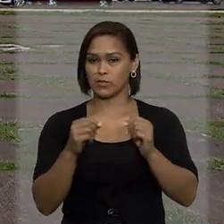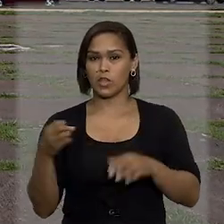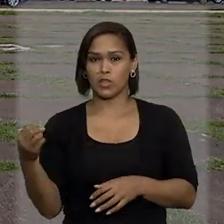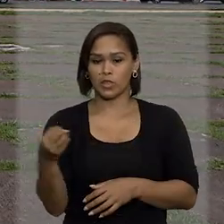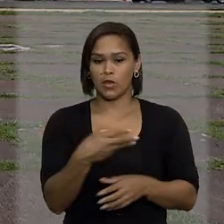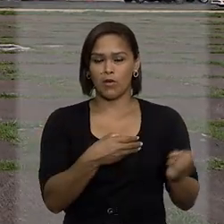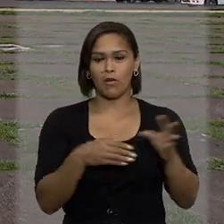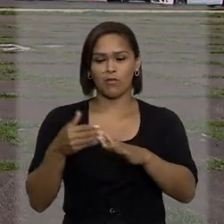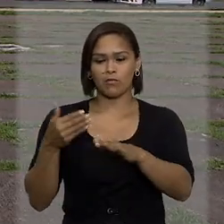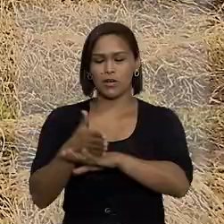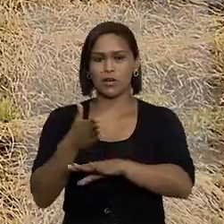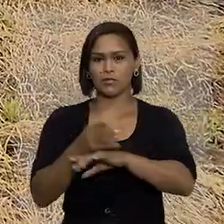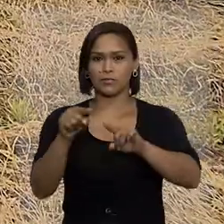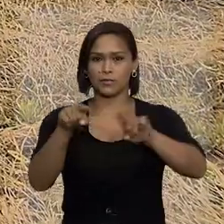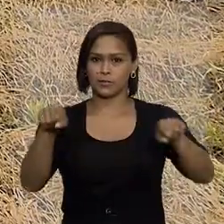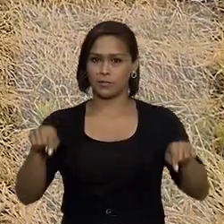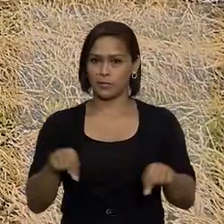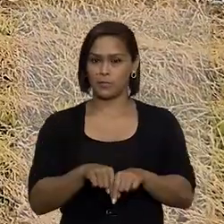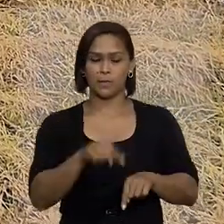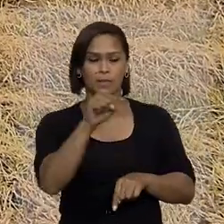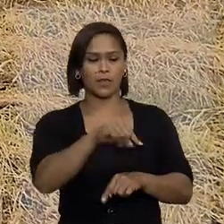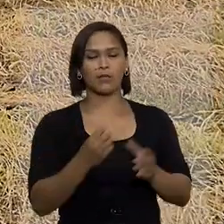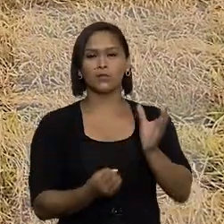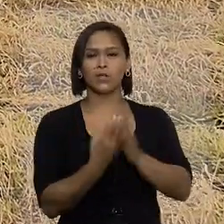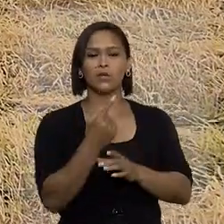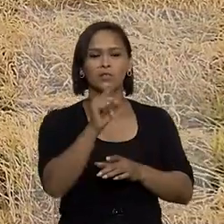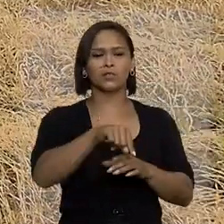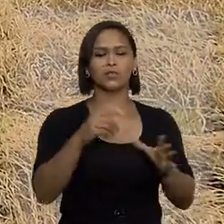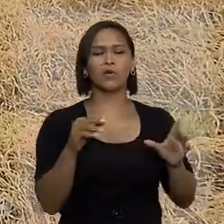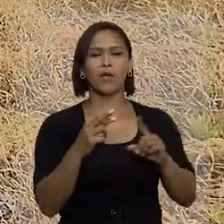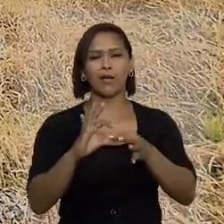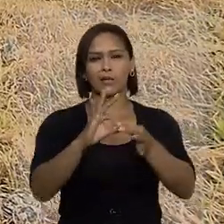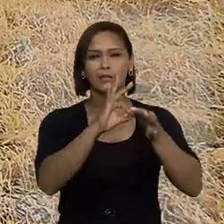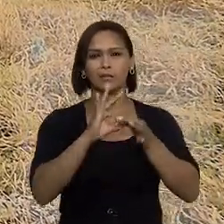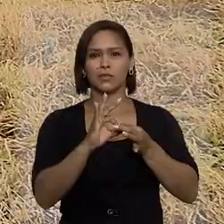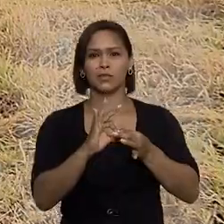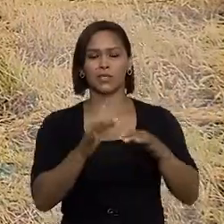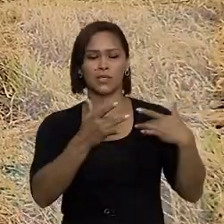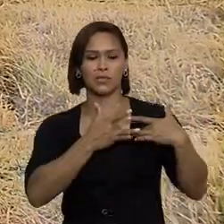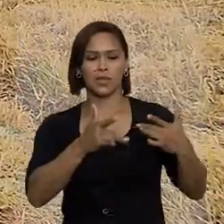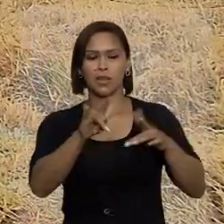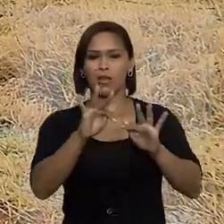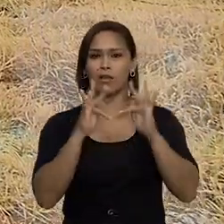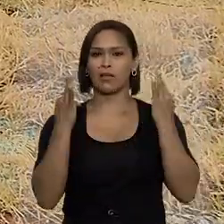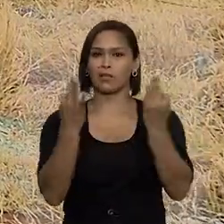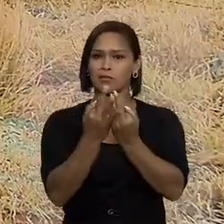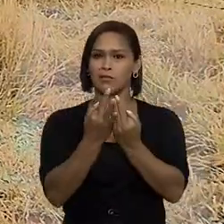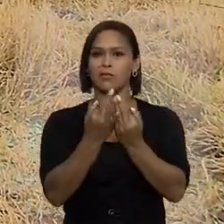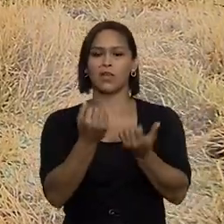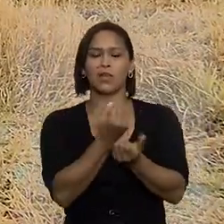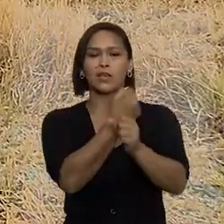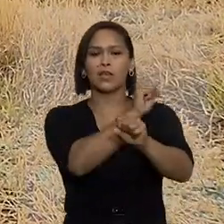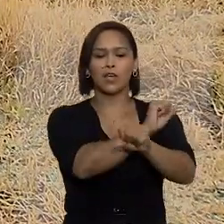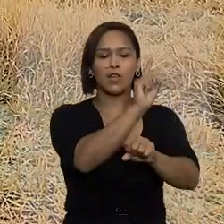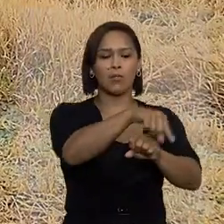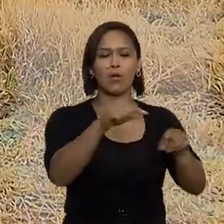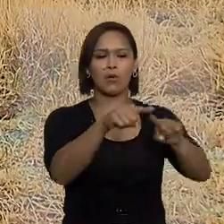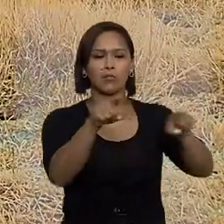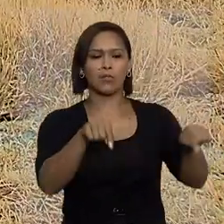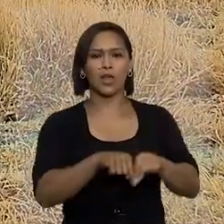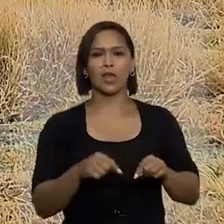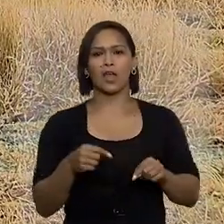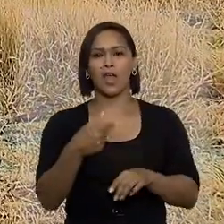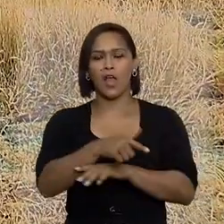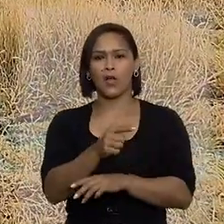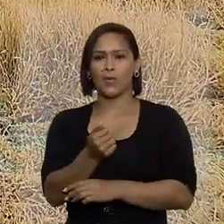novas invasões na região. O caso teve origem quando a Associação Solidária das Famílias Quilombolas Moradoras da Quadra